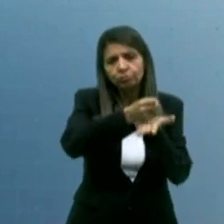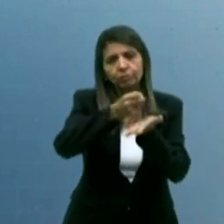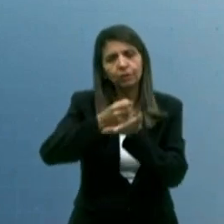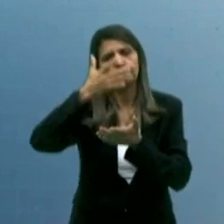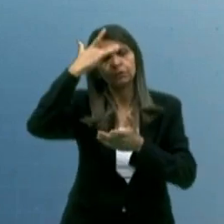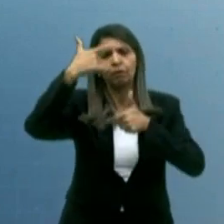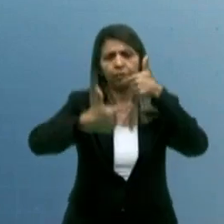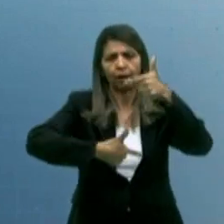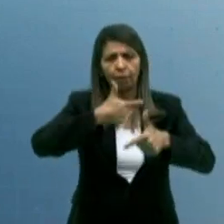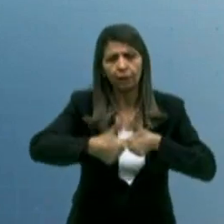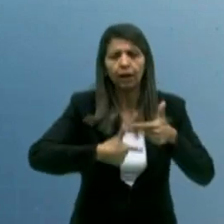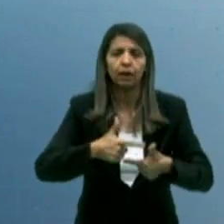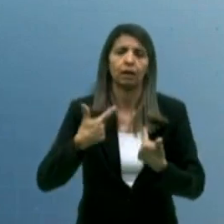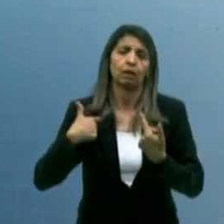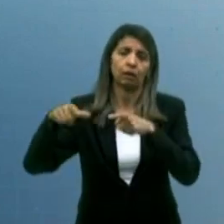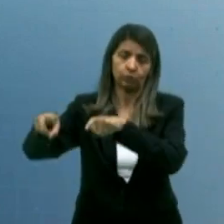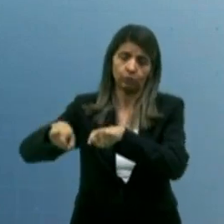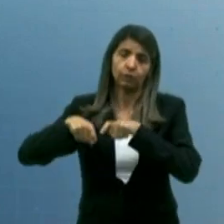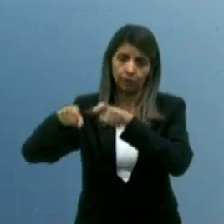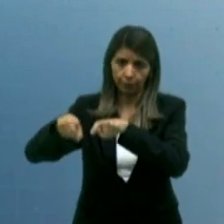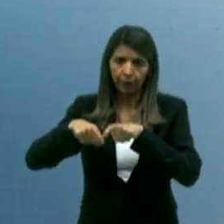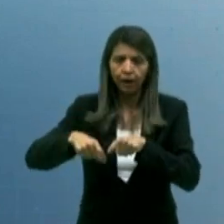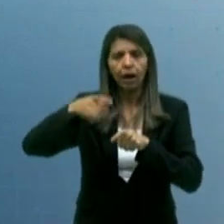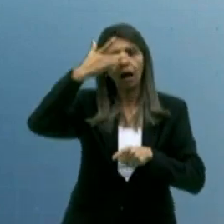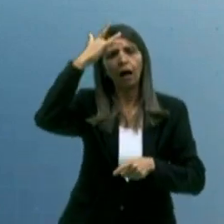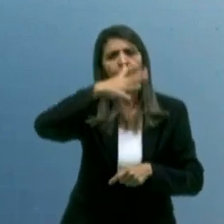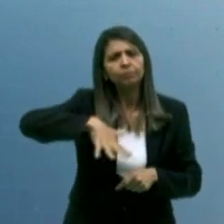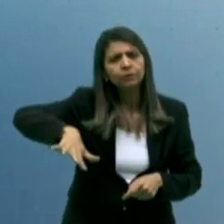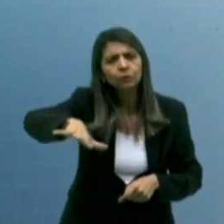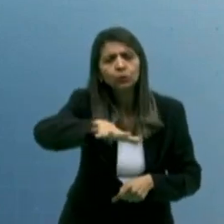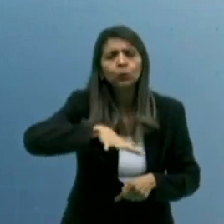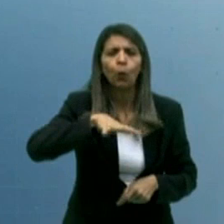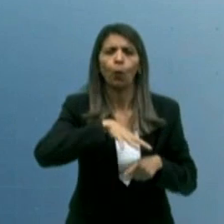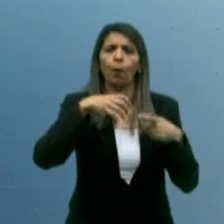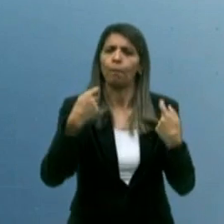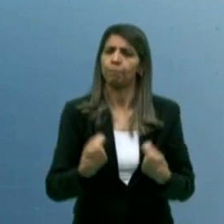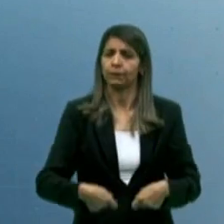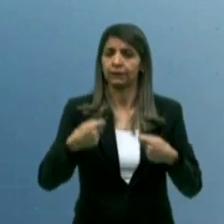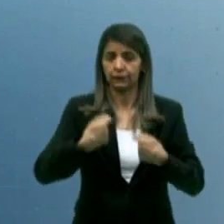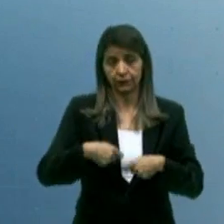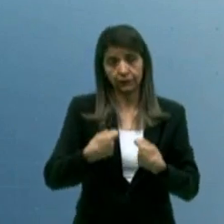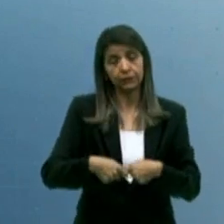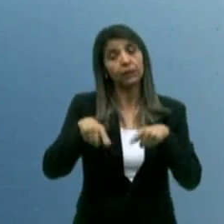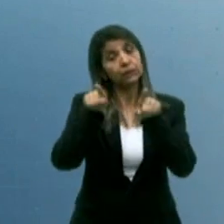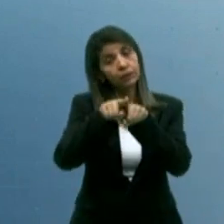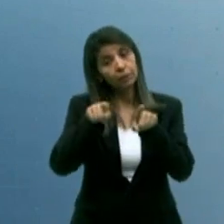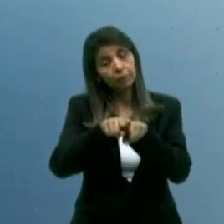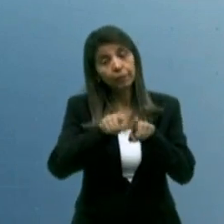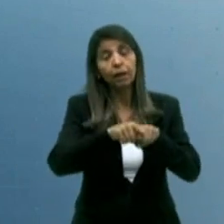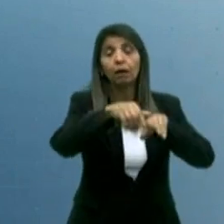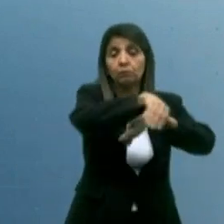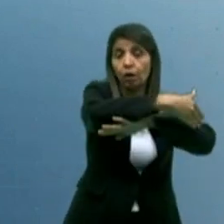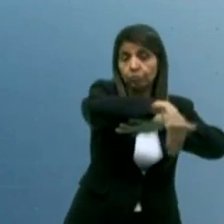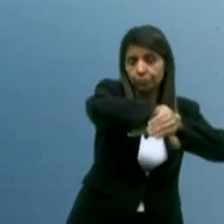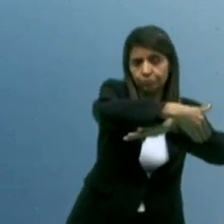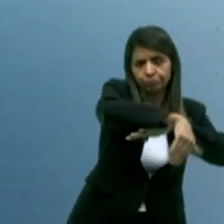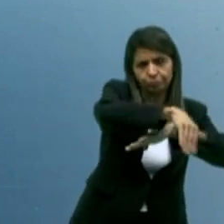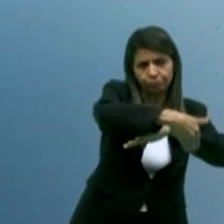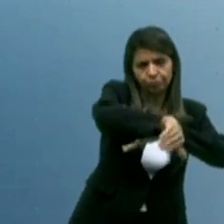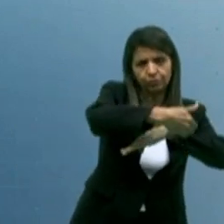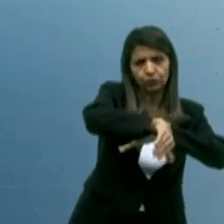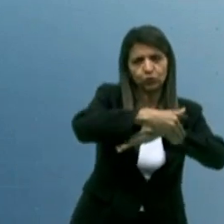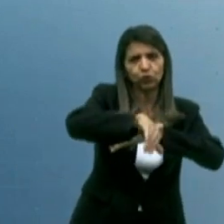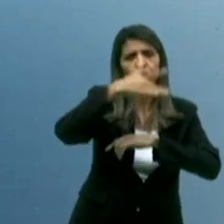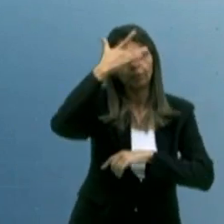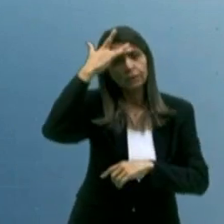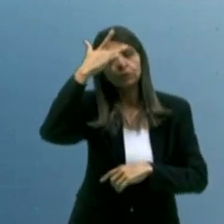ajudar a classe mais necessitada também da zona urbana, porque de qualquer